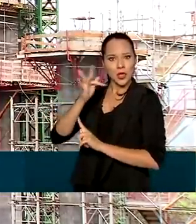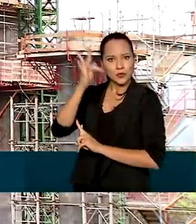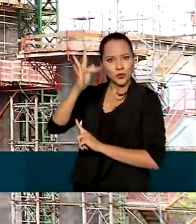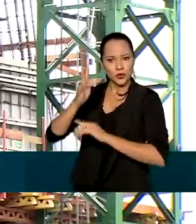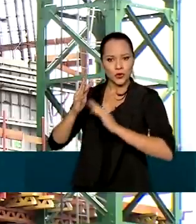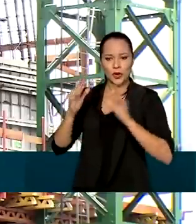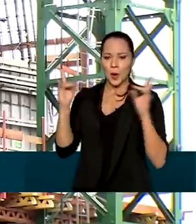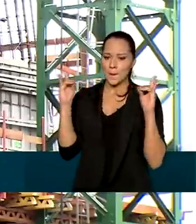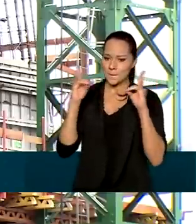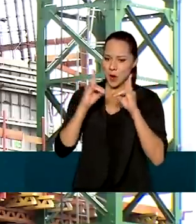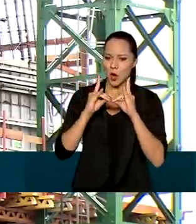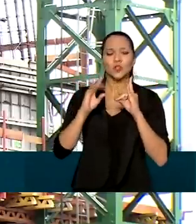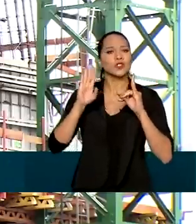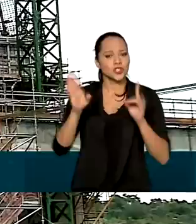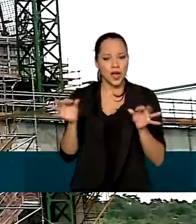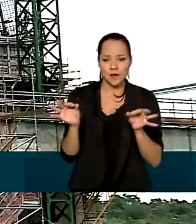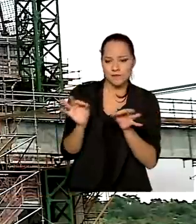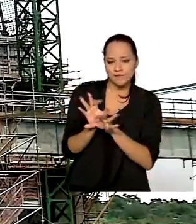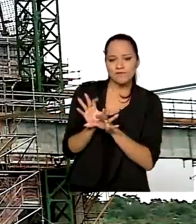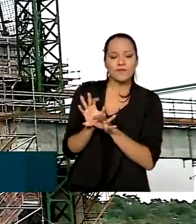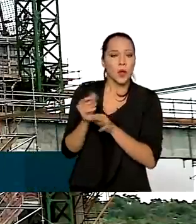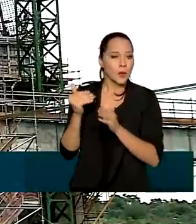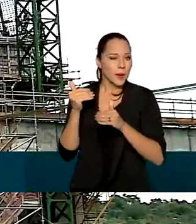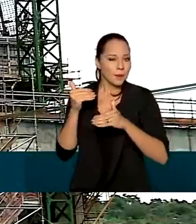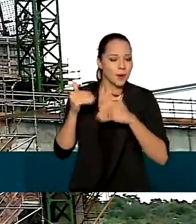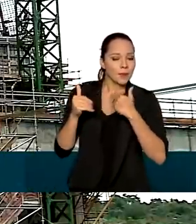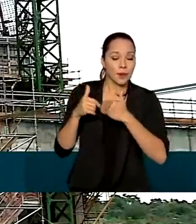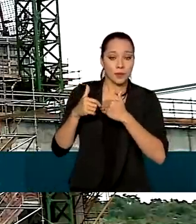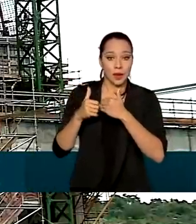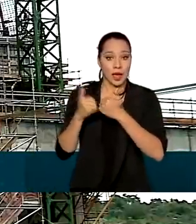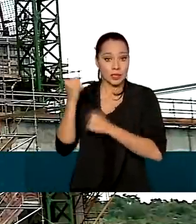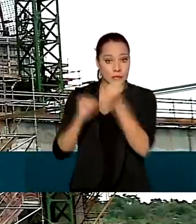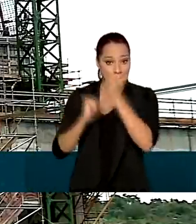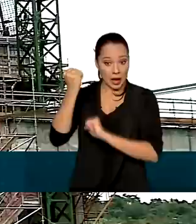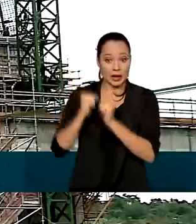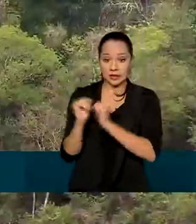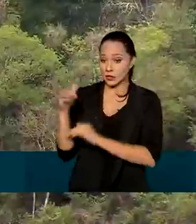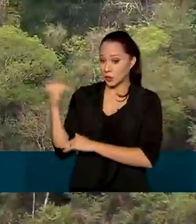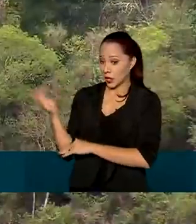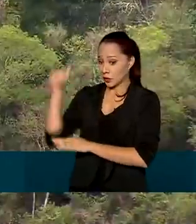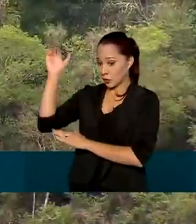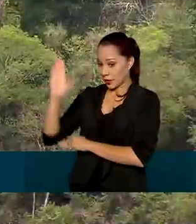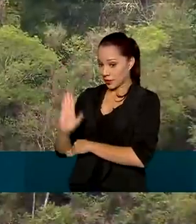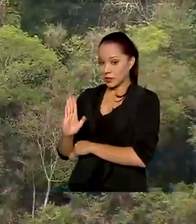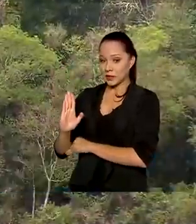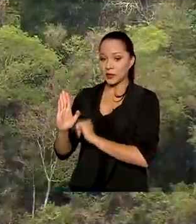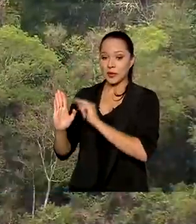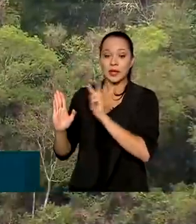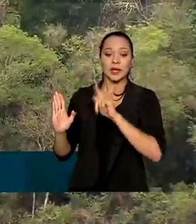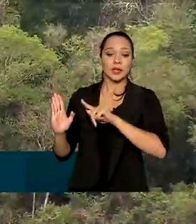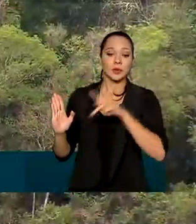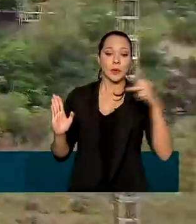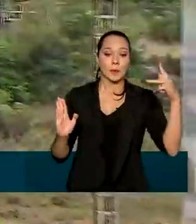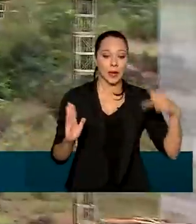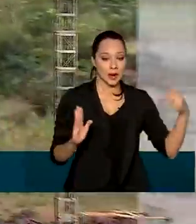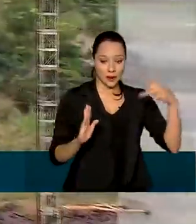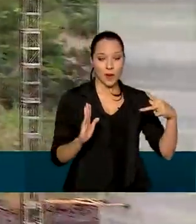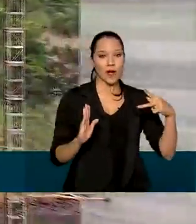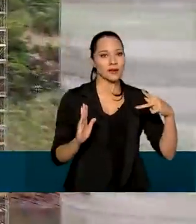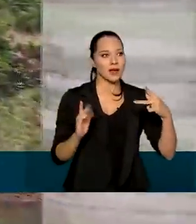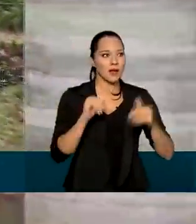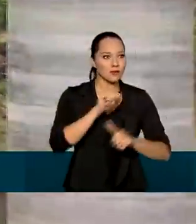tomando forma. O vai-vem de homens e máquinas em Foz do Iguaçu, no lado brasileiro, e em Presidente Franco, no Paraguai,